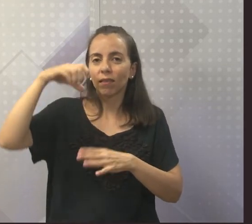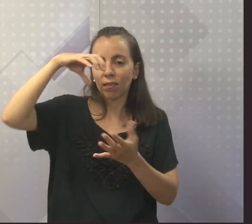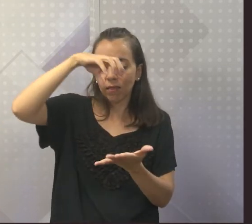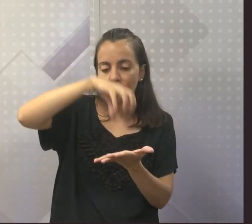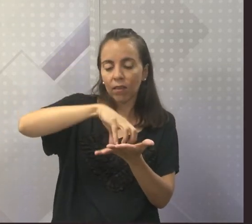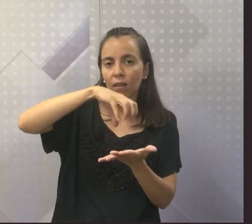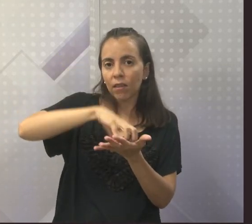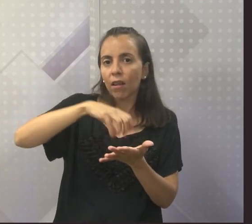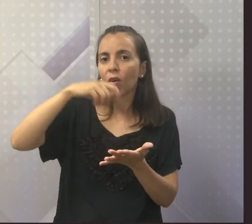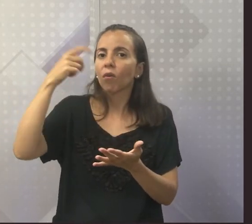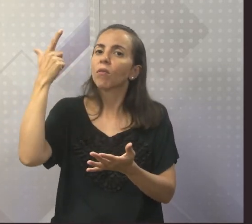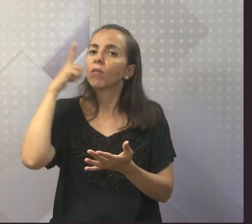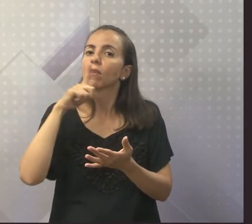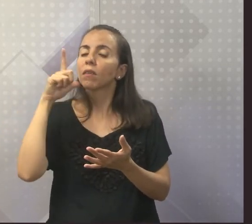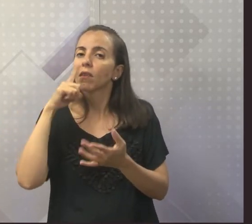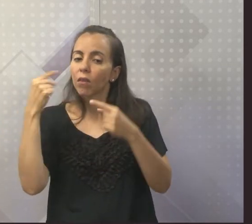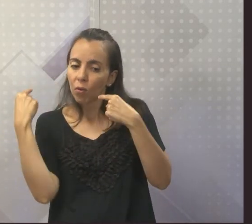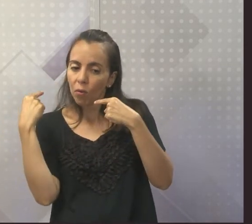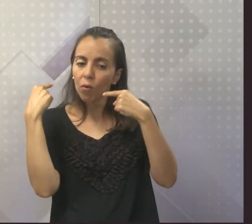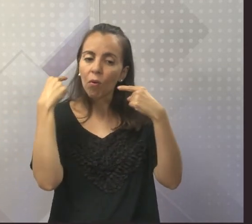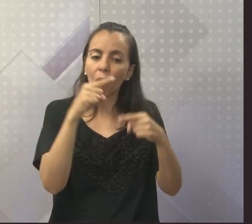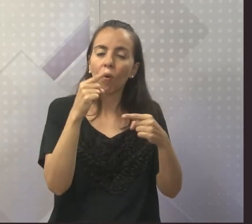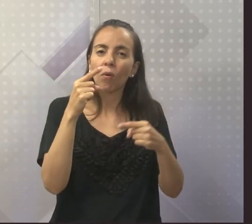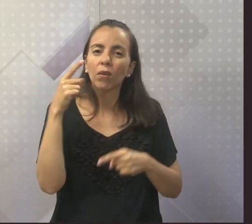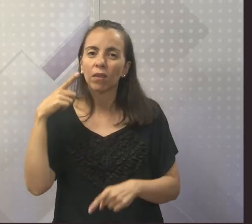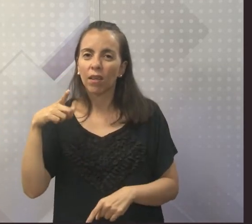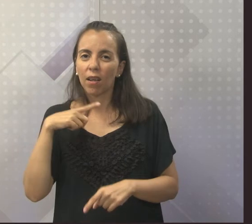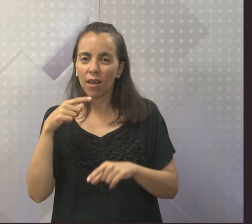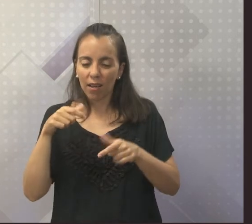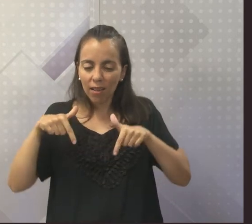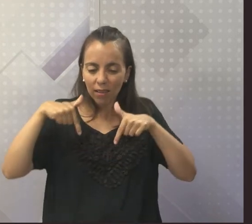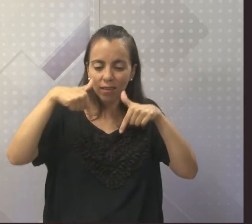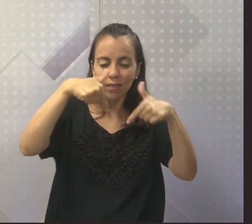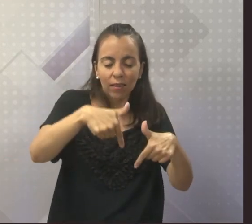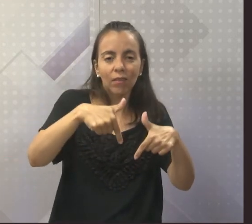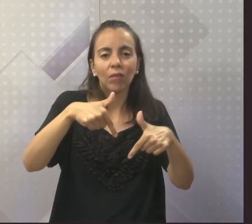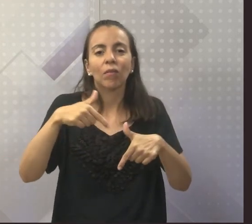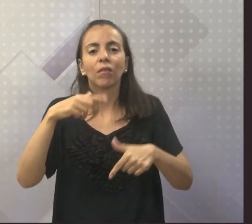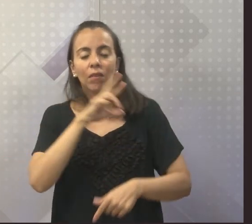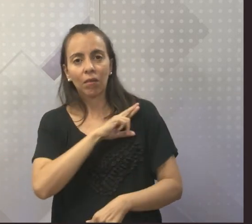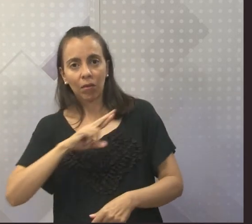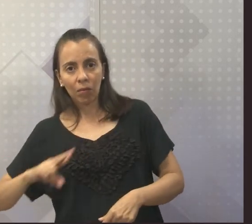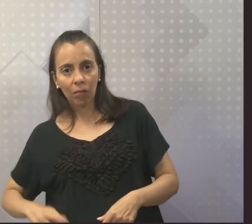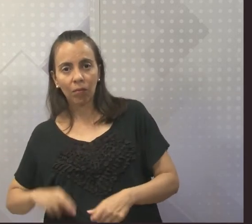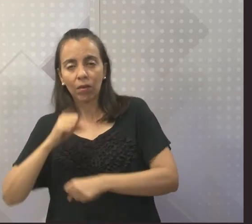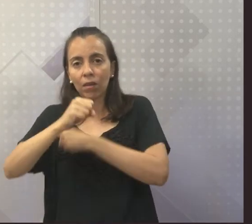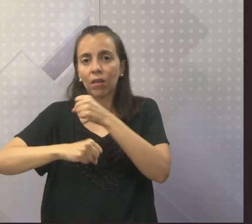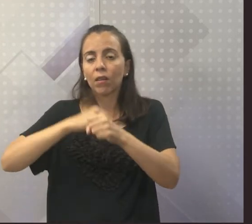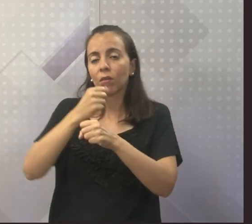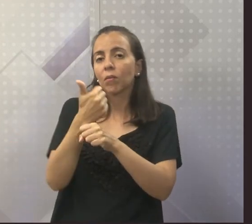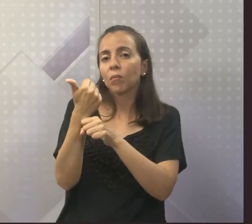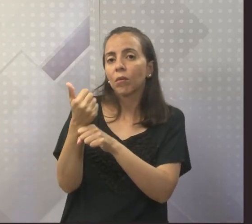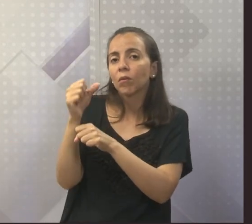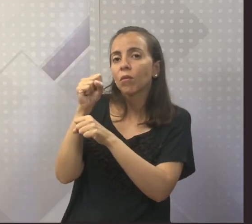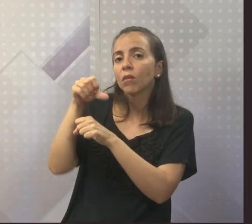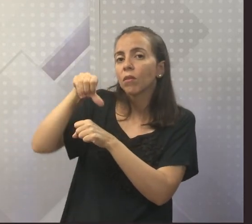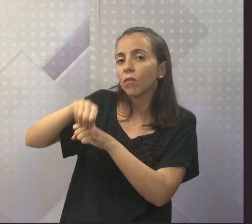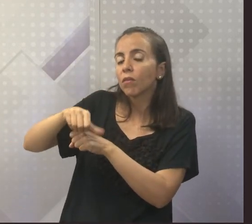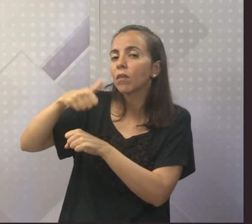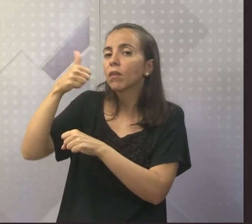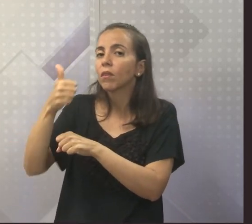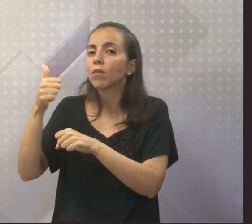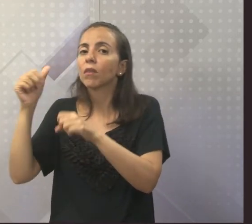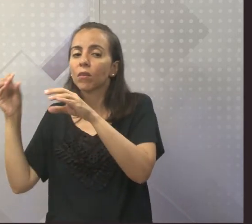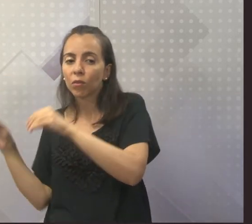também contra o golpe republicano de 1891 e, por isso, partiu para exílio em